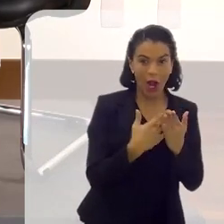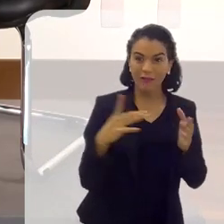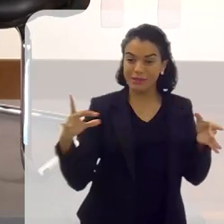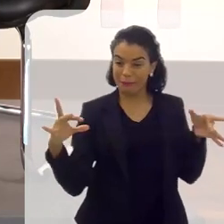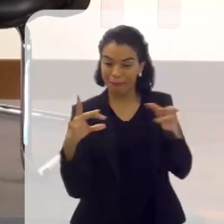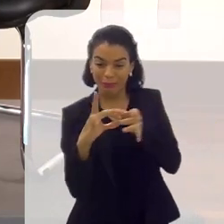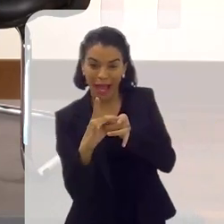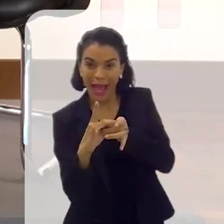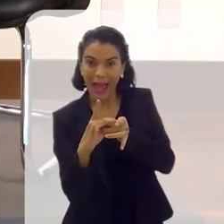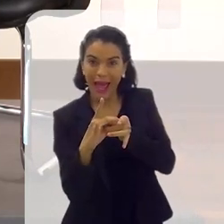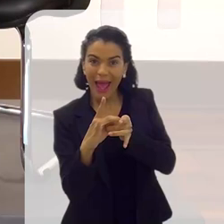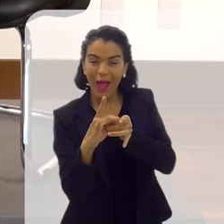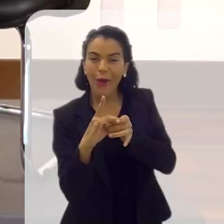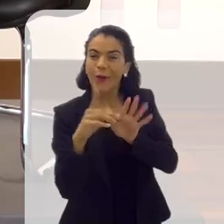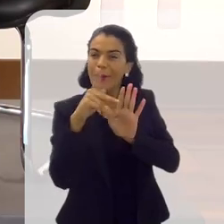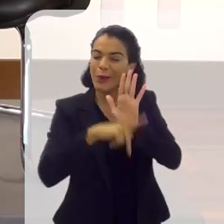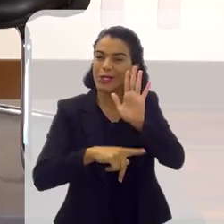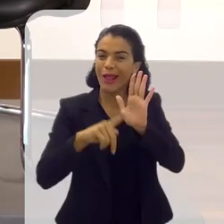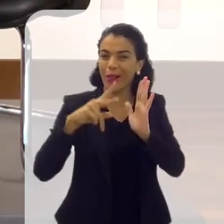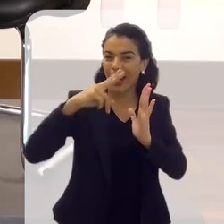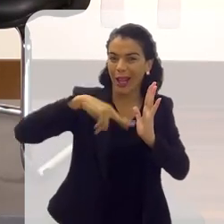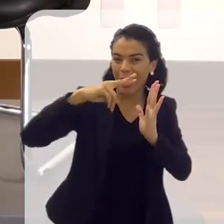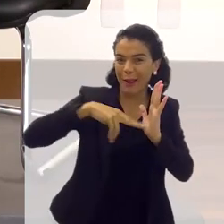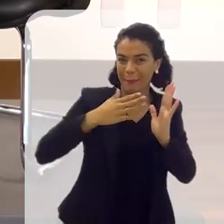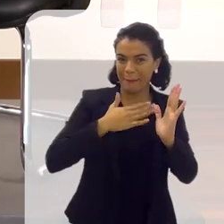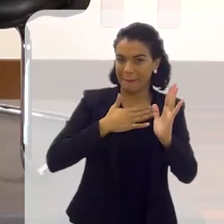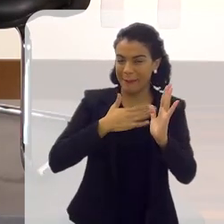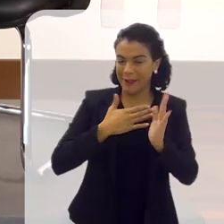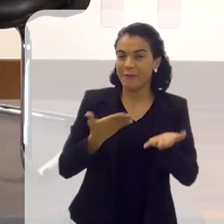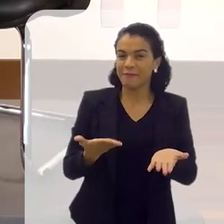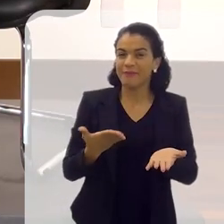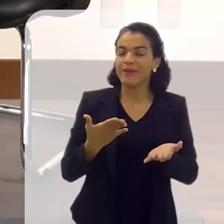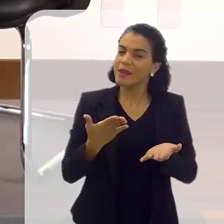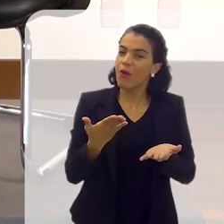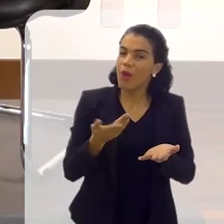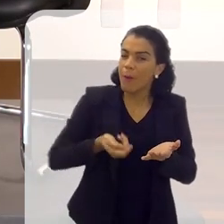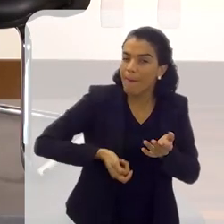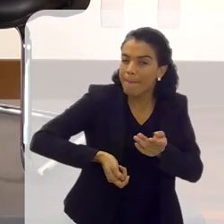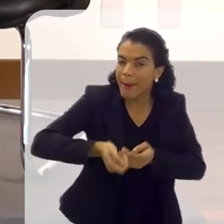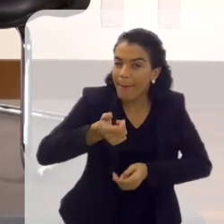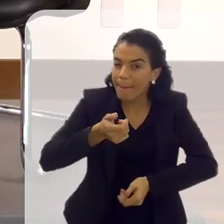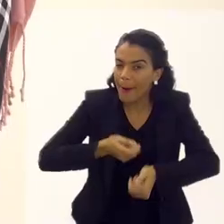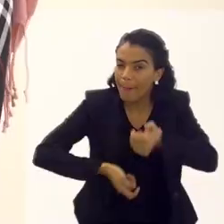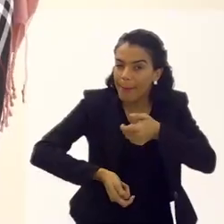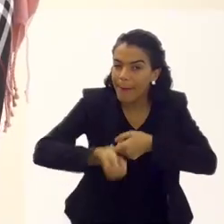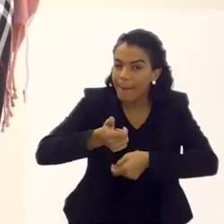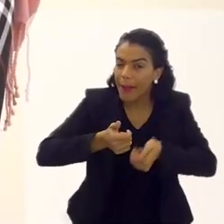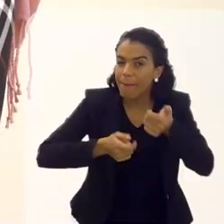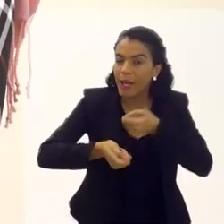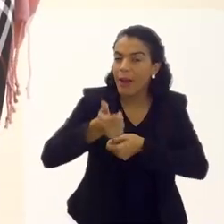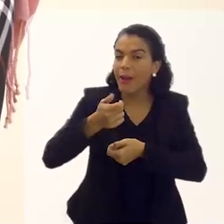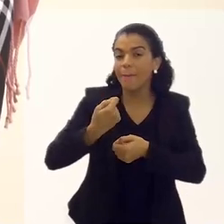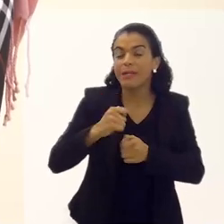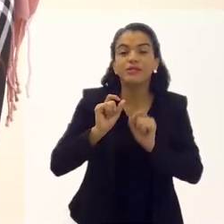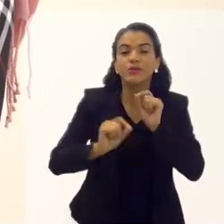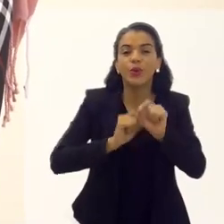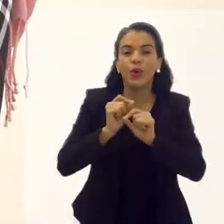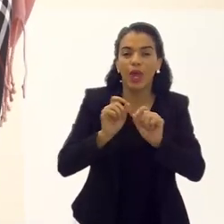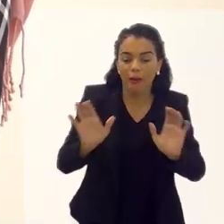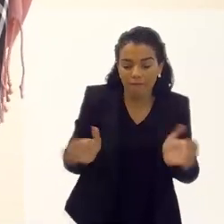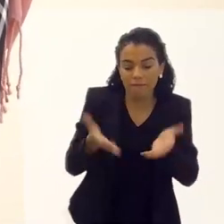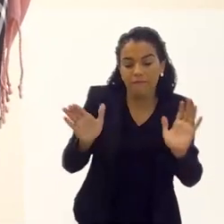escola. E lá vem você com Lê Pra Mim, importantíssimo. E aí eu planto essa sementinha, mas ela tem que ser